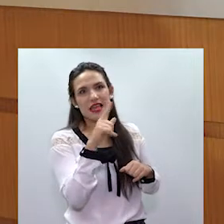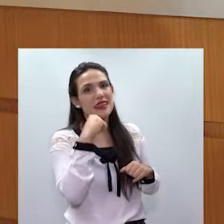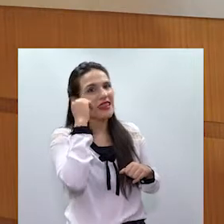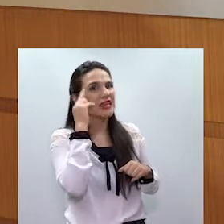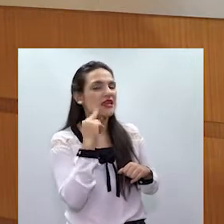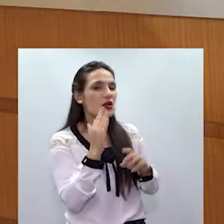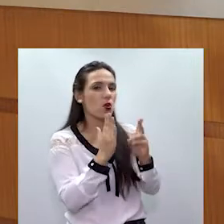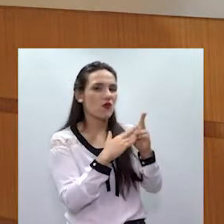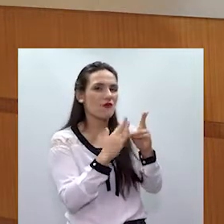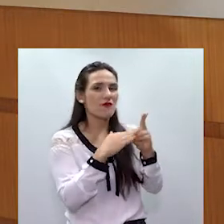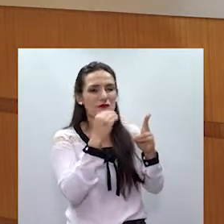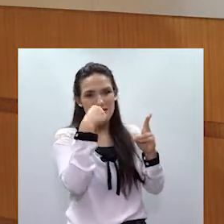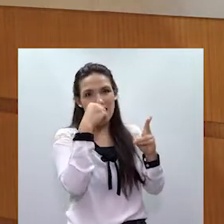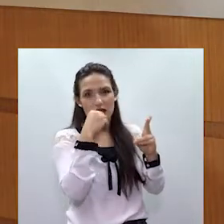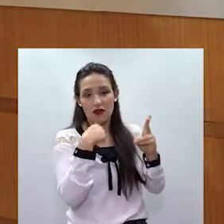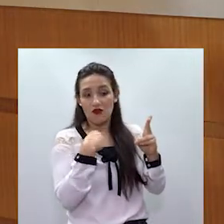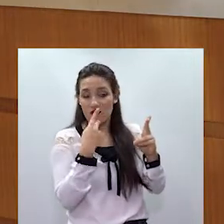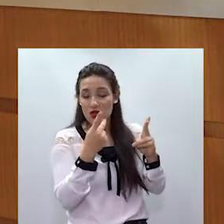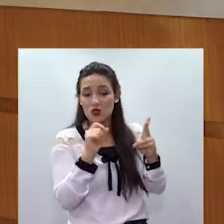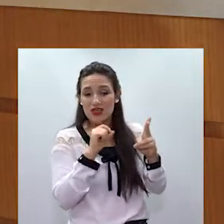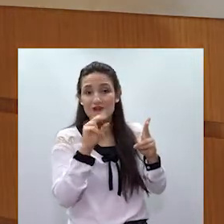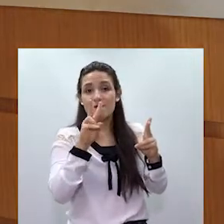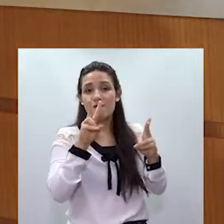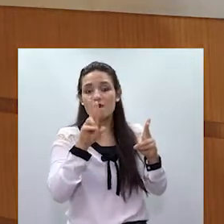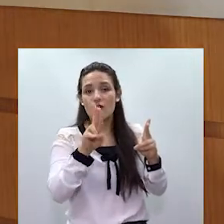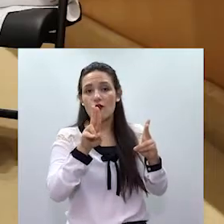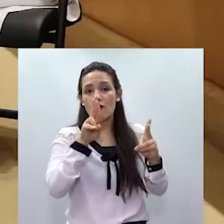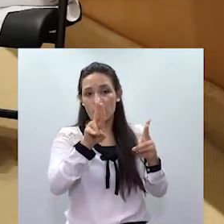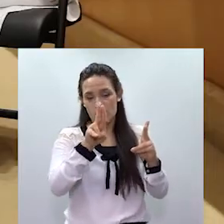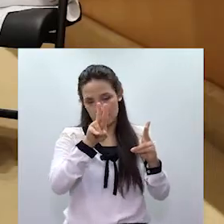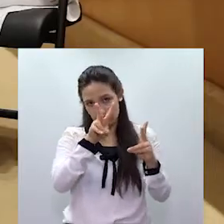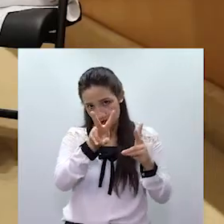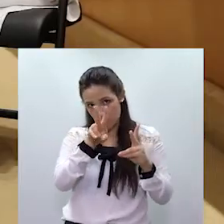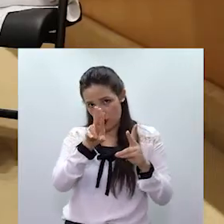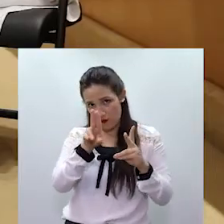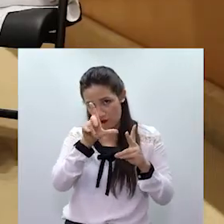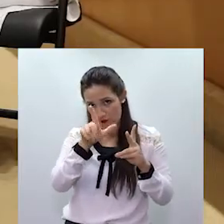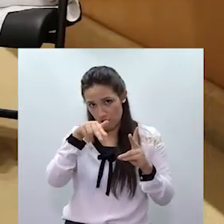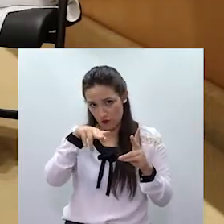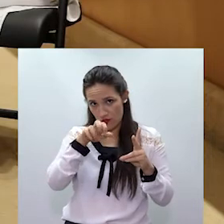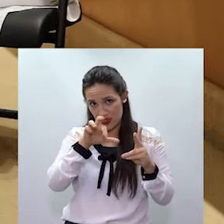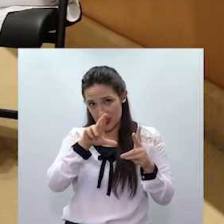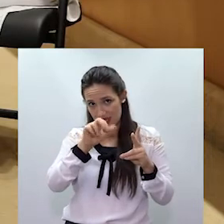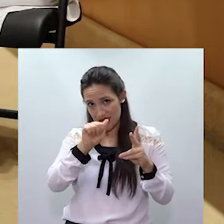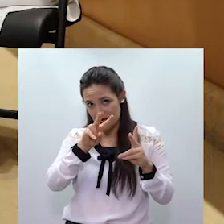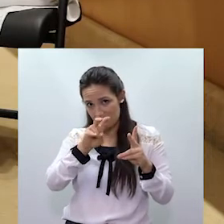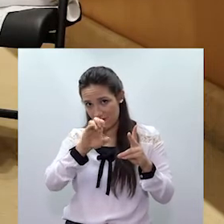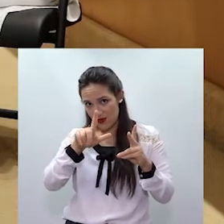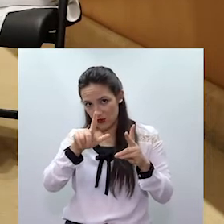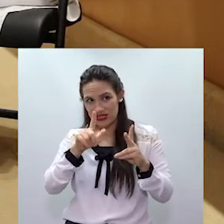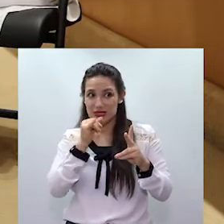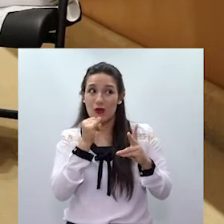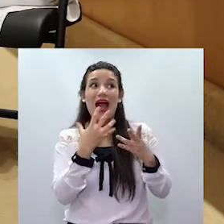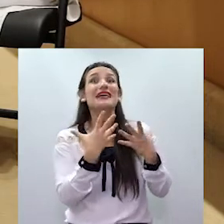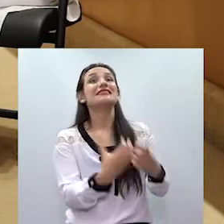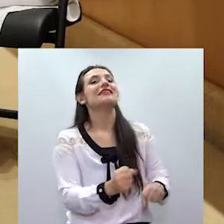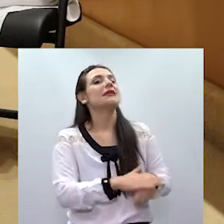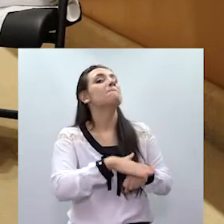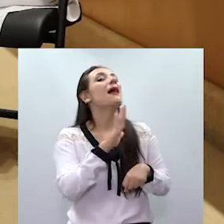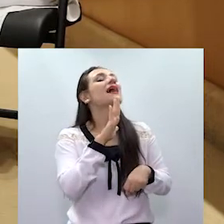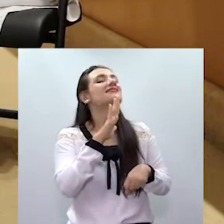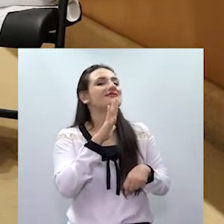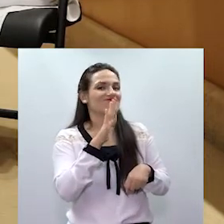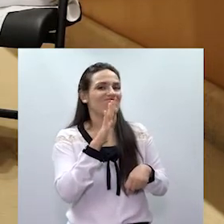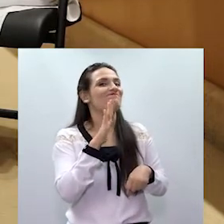são mais vulneráveis, as mulheres ribeirinhas, as mulheres com deficiência. Então, elas apresentam, dentro do contexto da violência